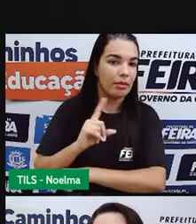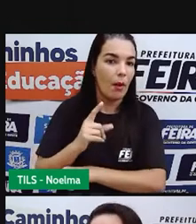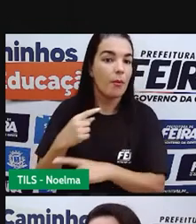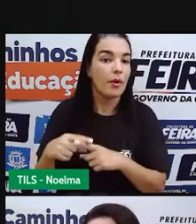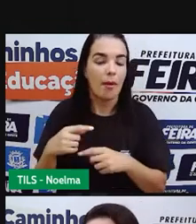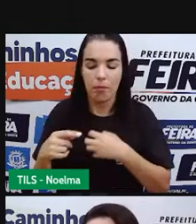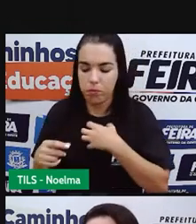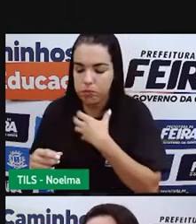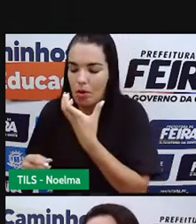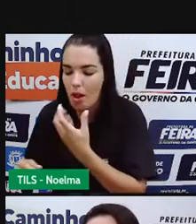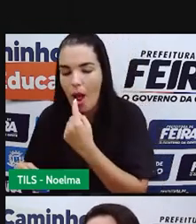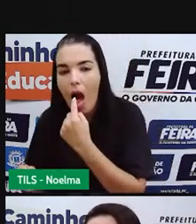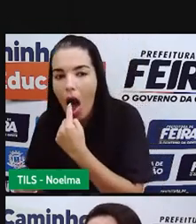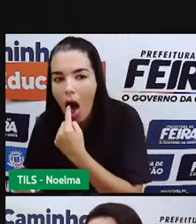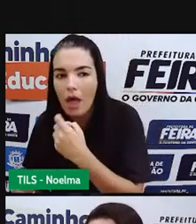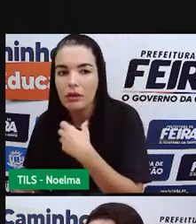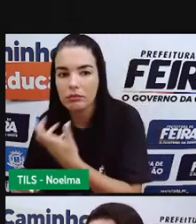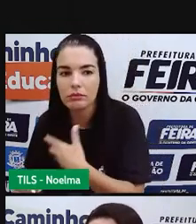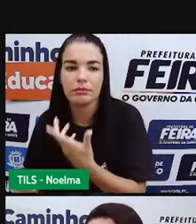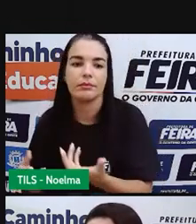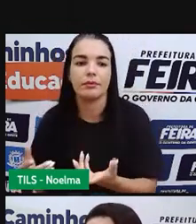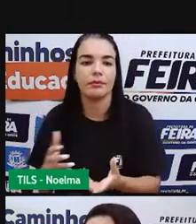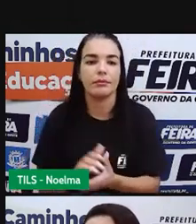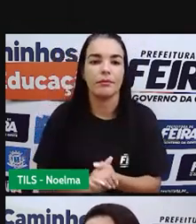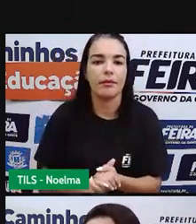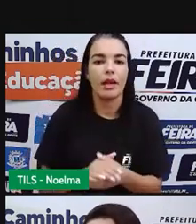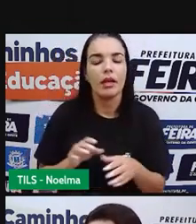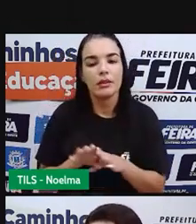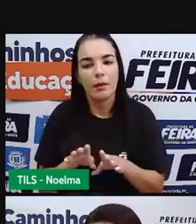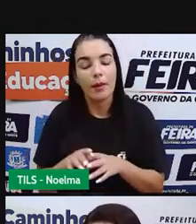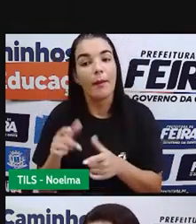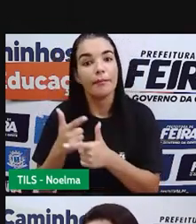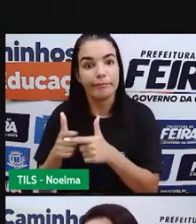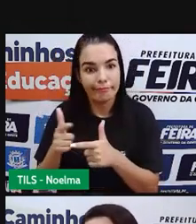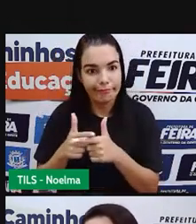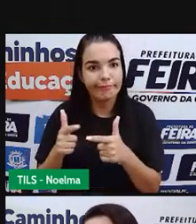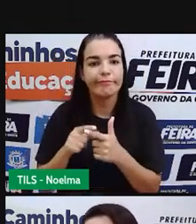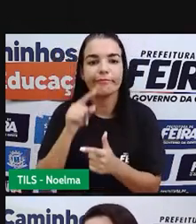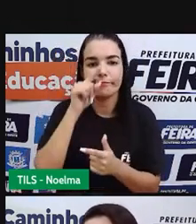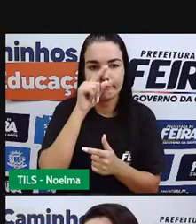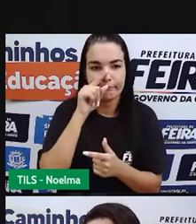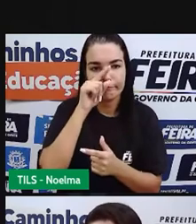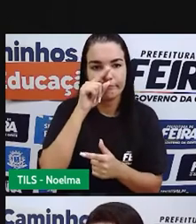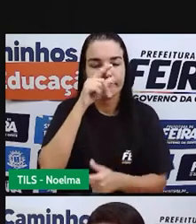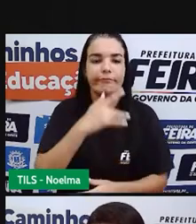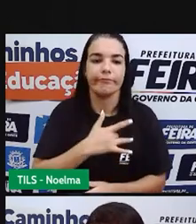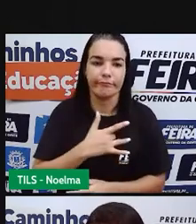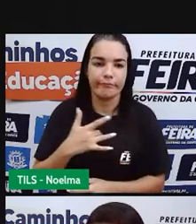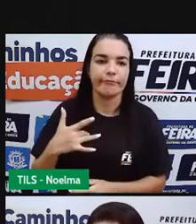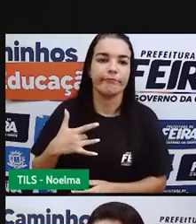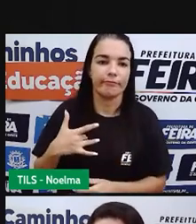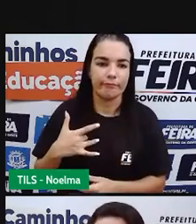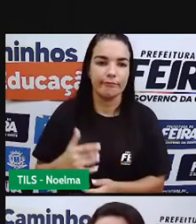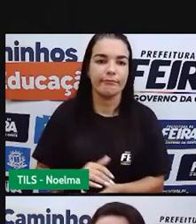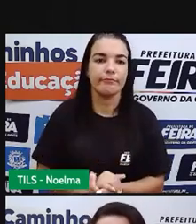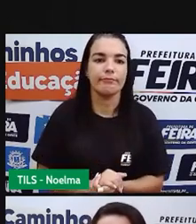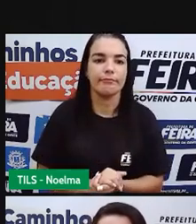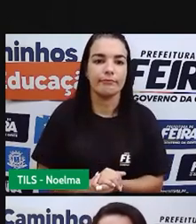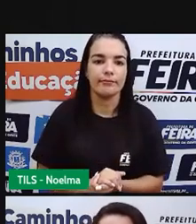vômito e porque ele utiliza laxantes. E isso tudo prejudica muito a saúde desse bulímico.